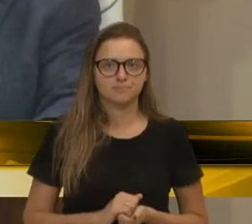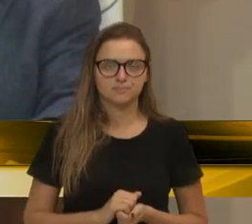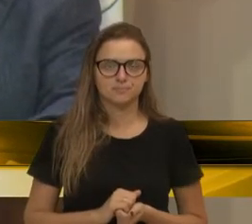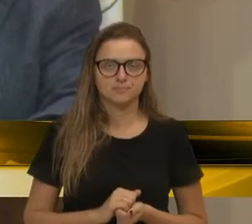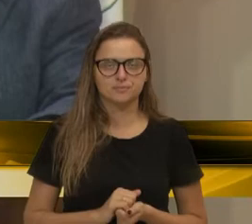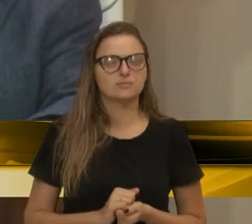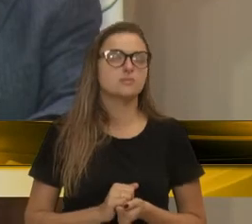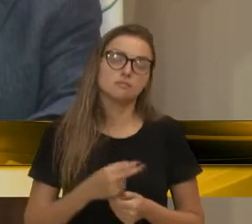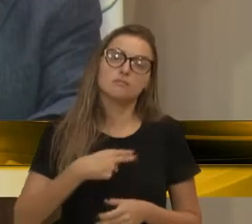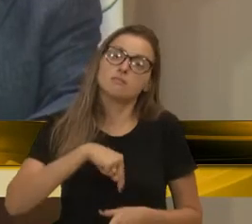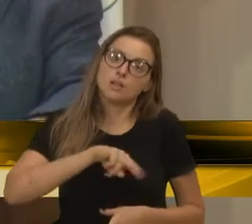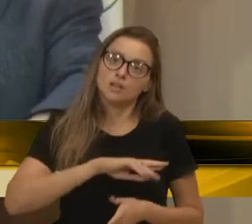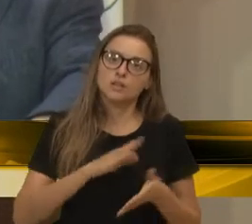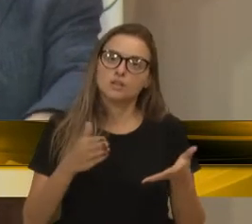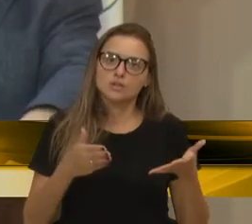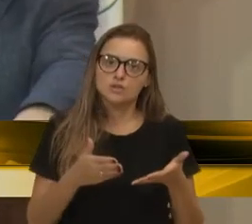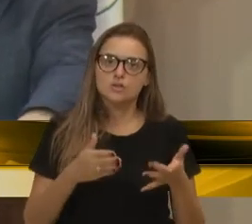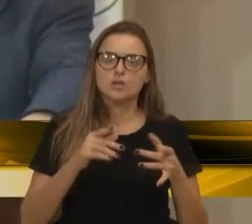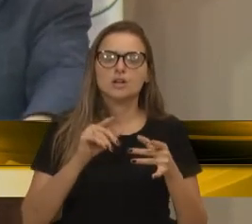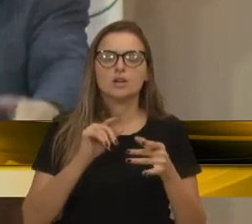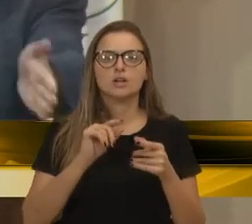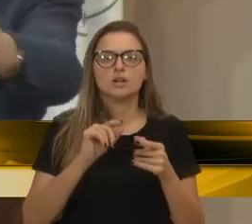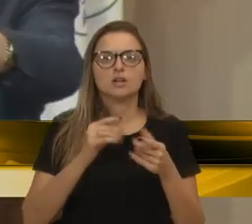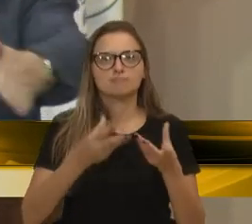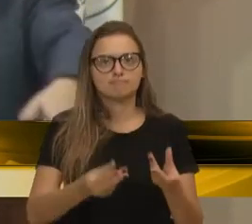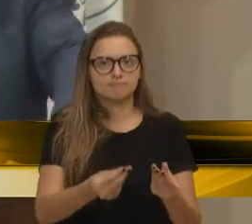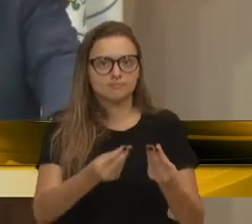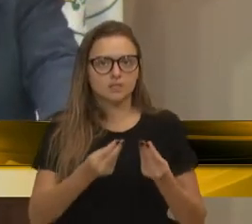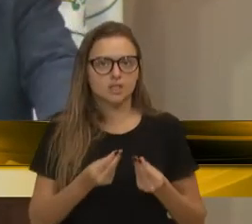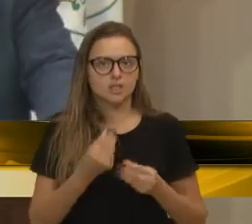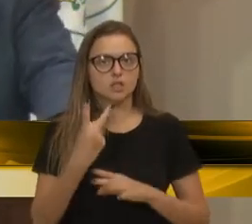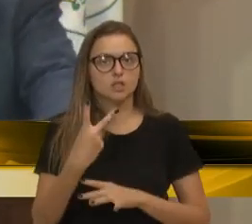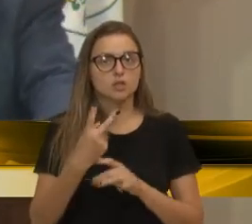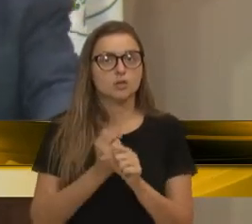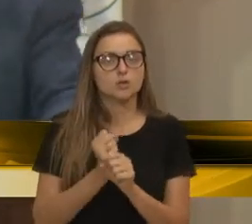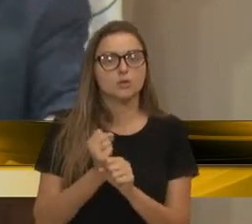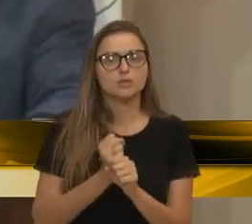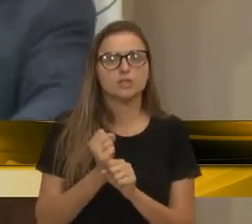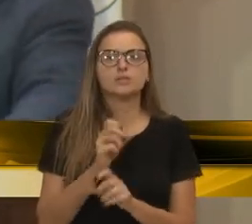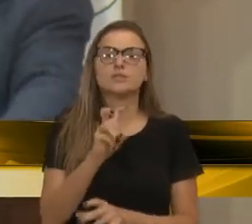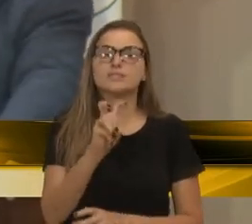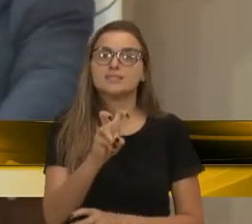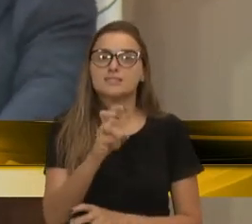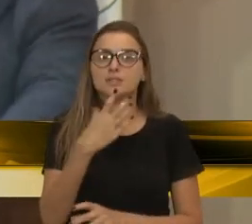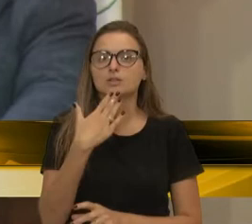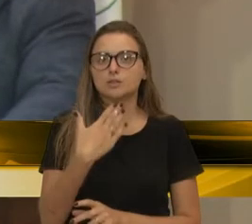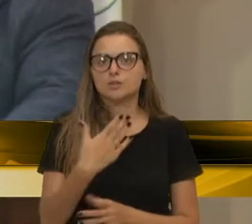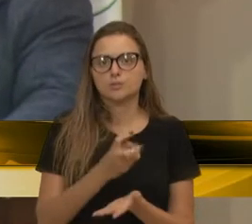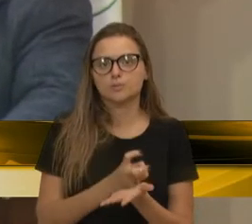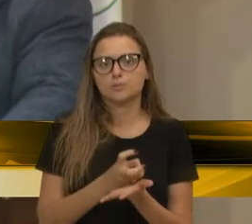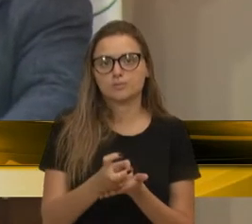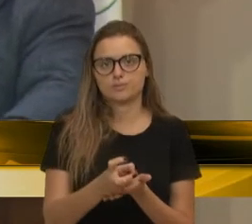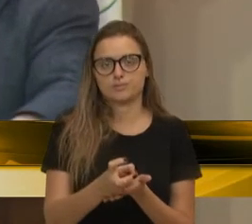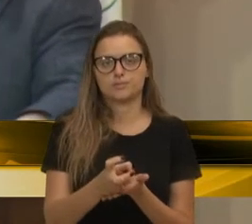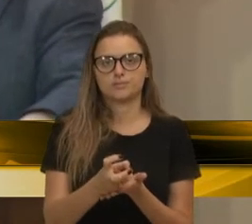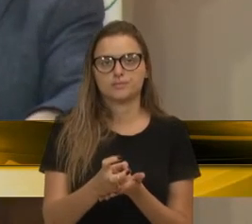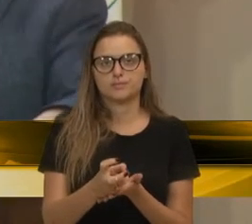Nós já foram encaminhados à casa, nesses dois últimos anos, cinco pedidos de impedimento.